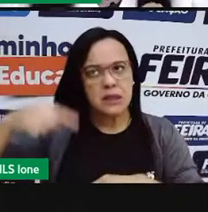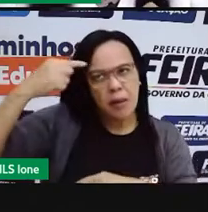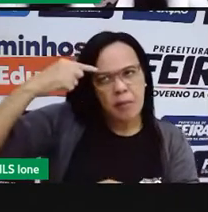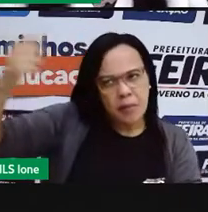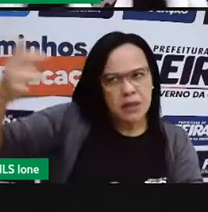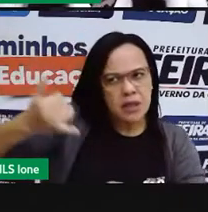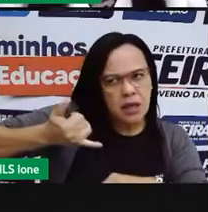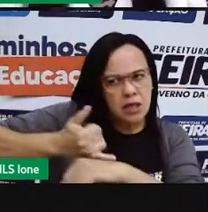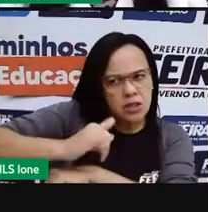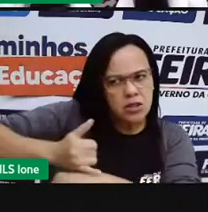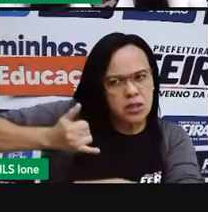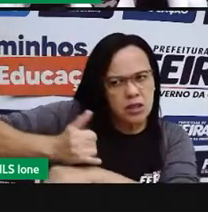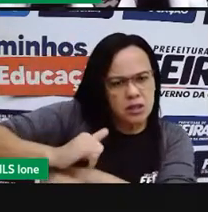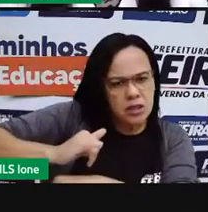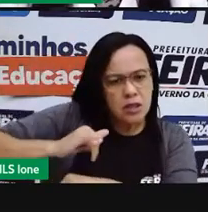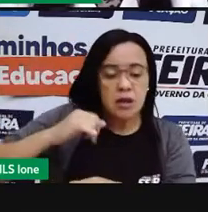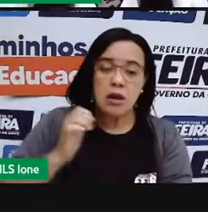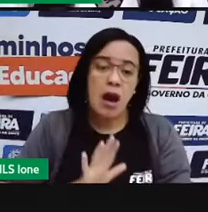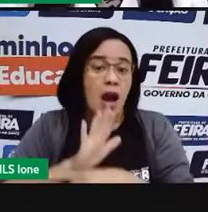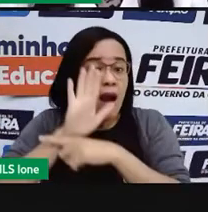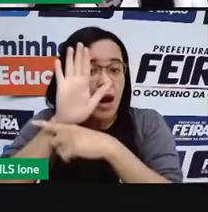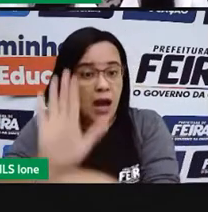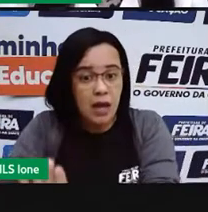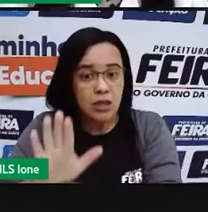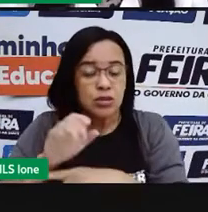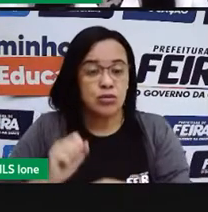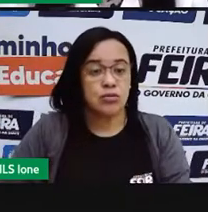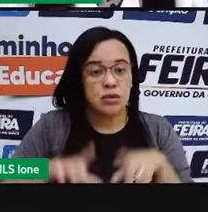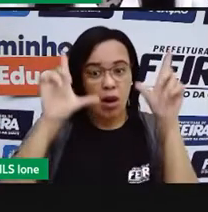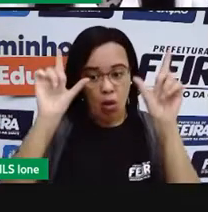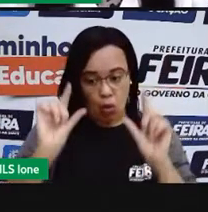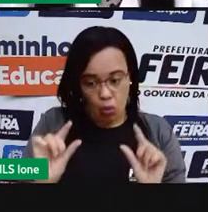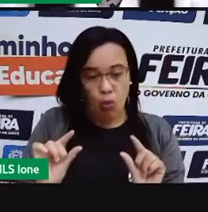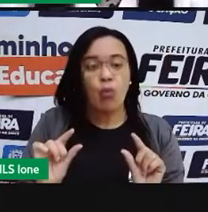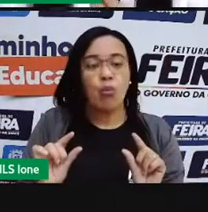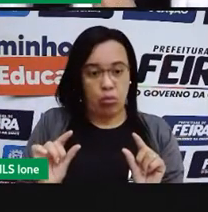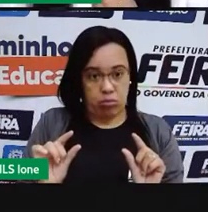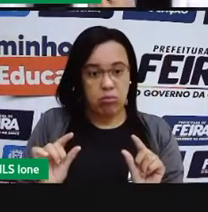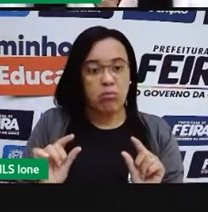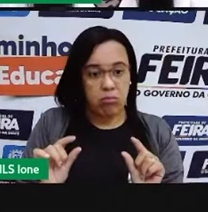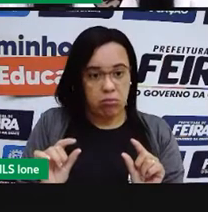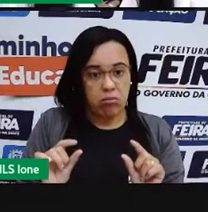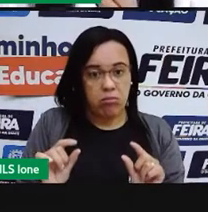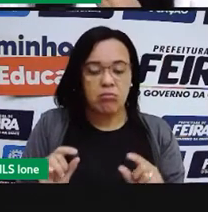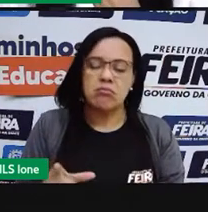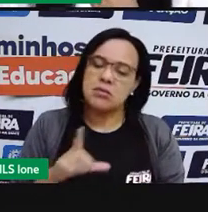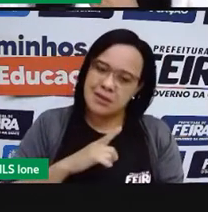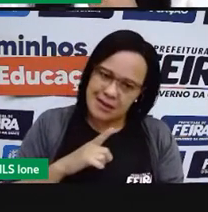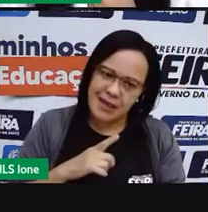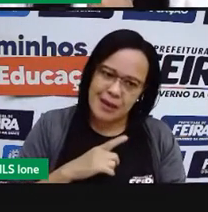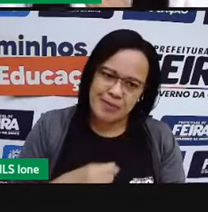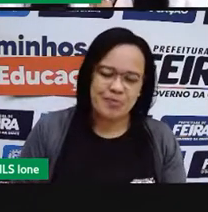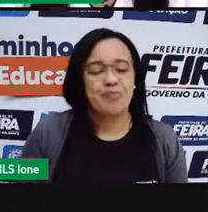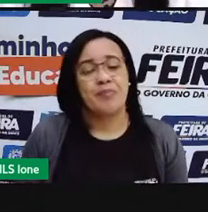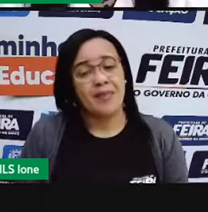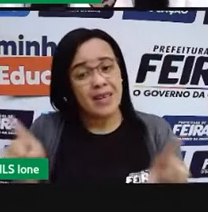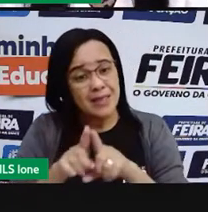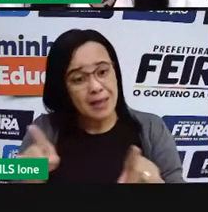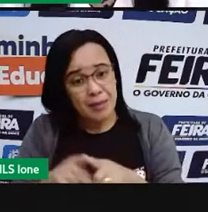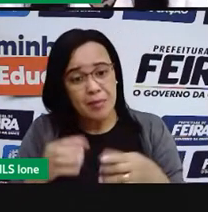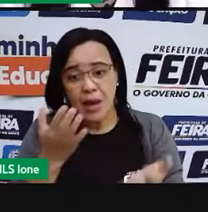equilibrar esse possível. Se está tendendo uso adequado dos alimentos, evitando